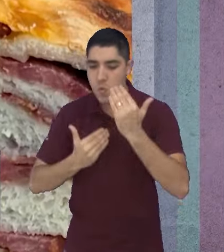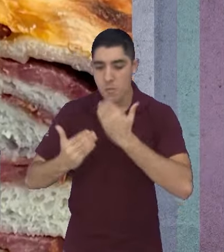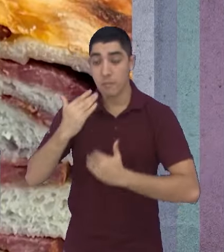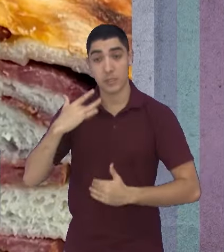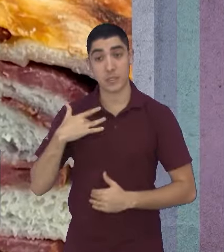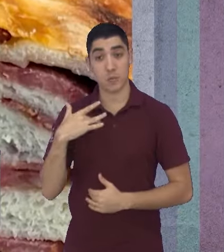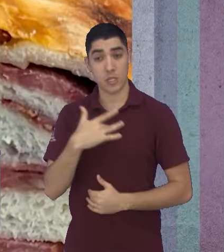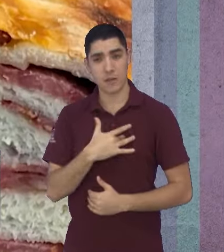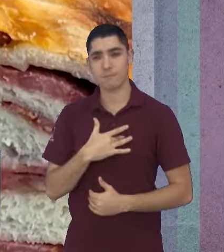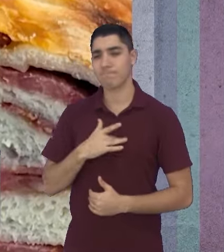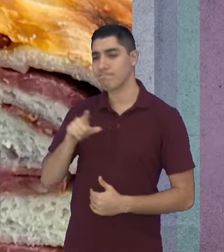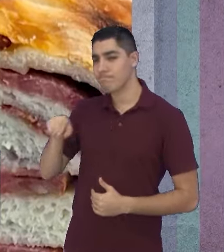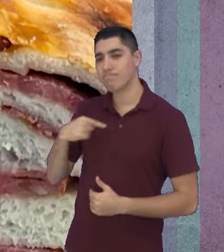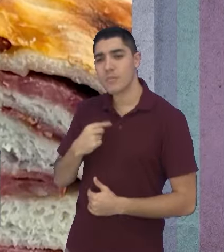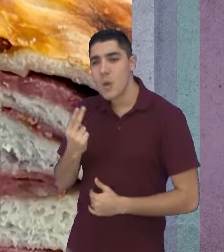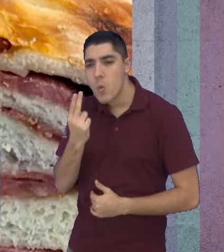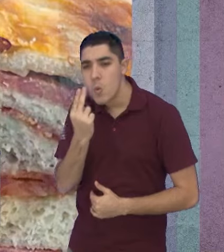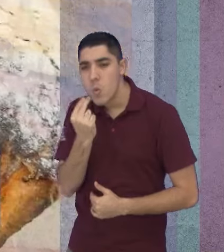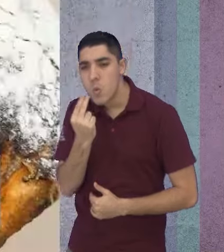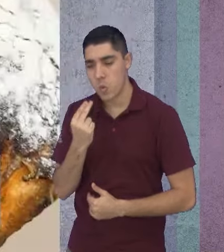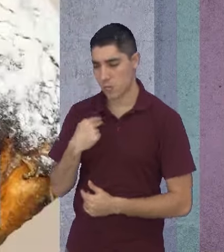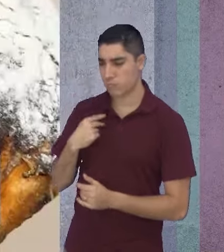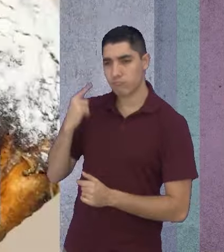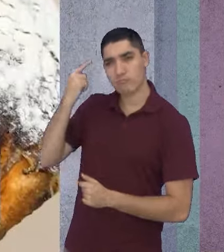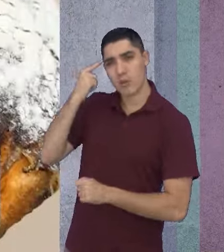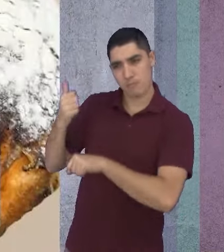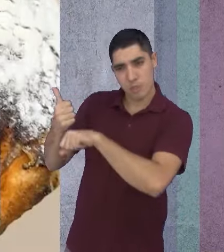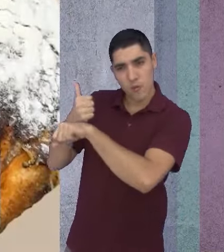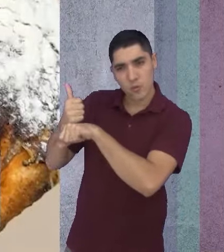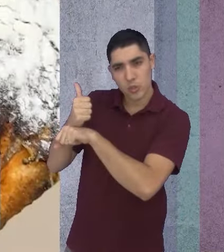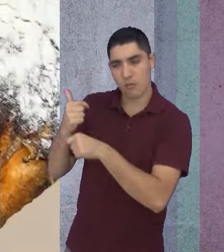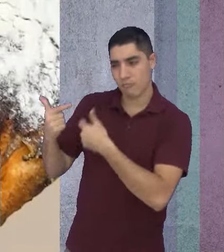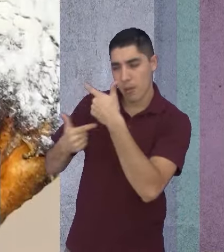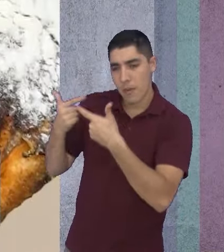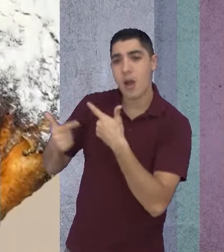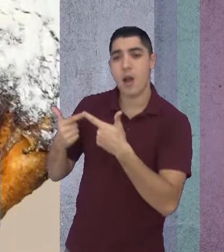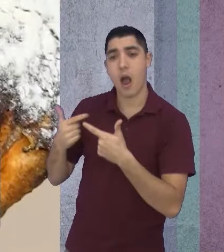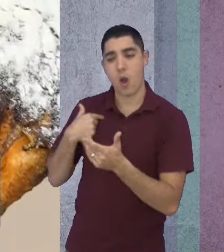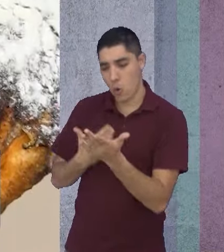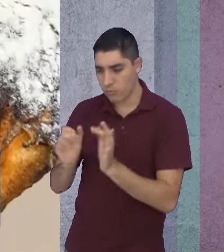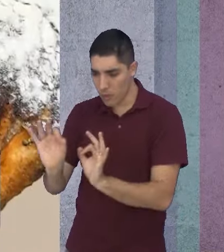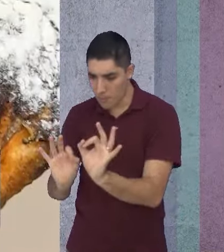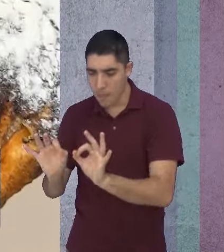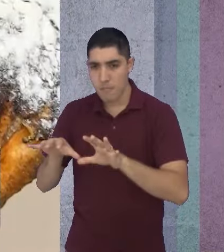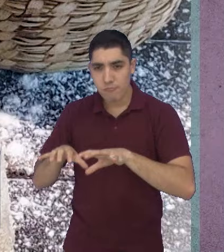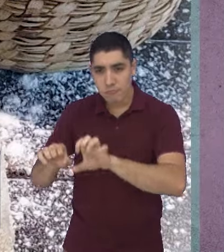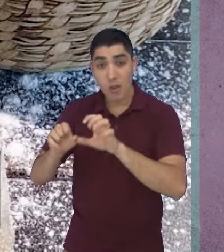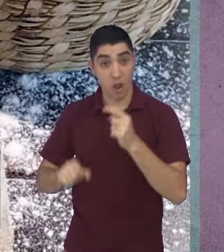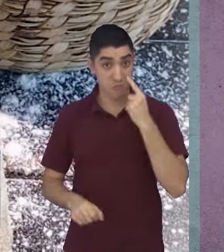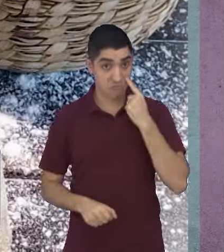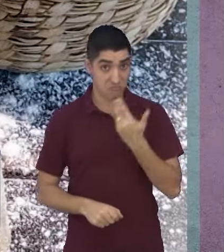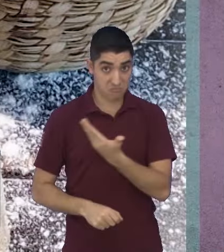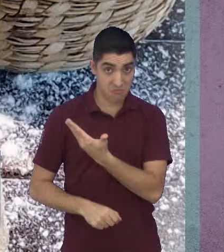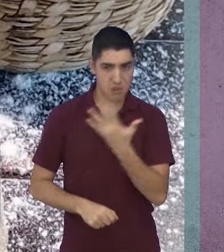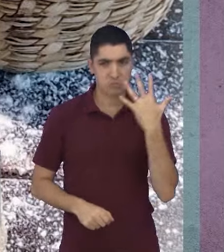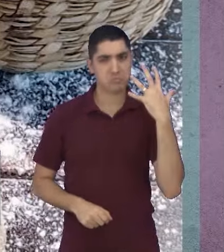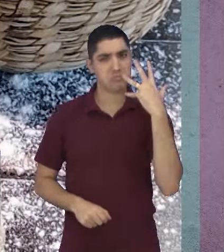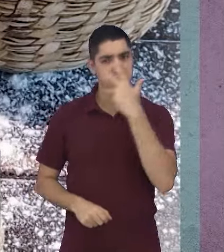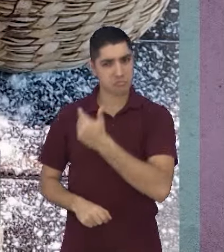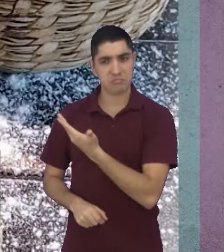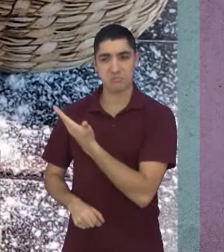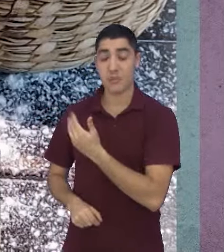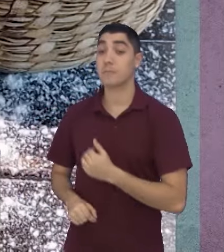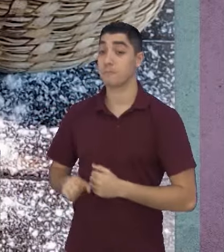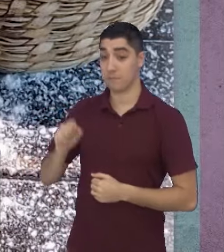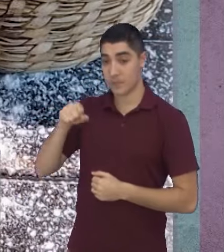nutrição, acabei aliando isso e fazendo pães artesanais. A tá colocando as imagens aí, ó, lá, que coisa mais linda. Com boom da